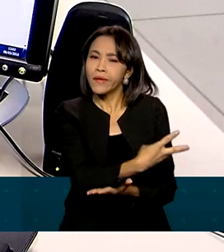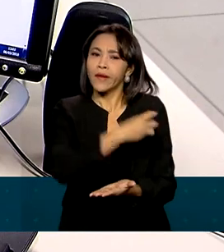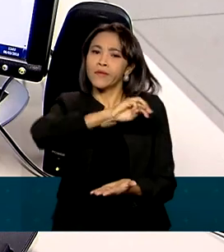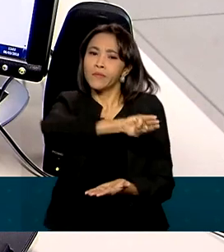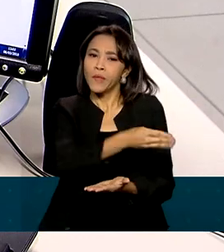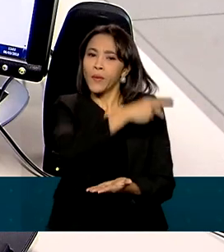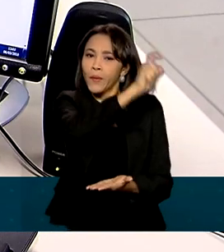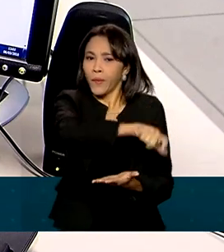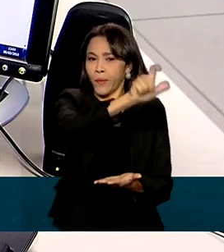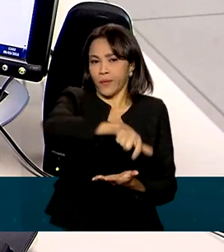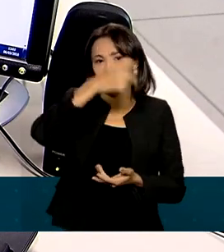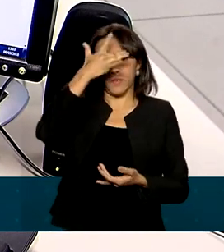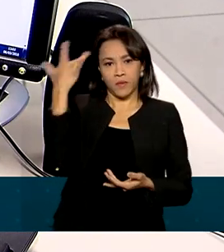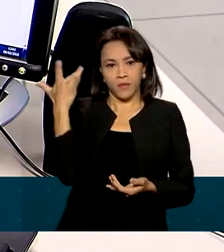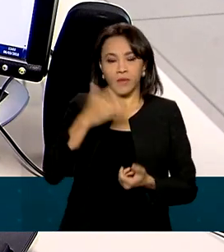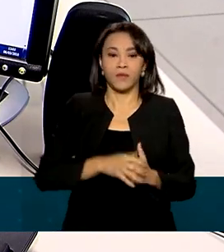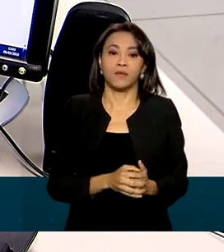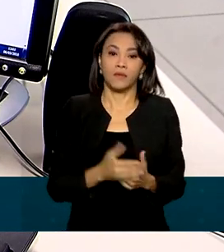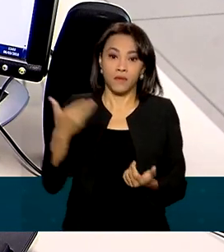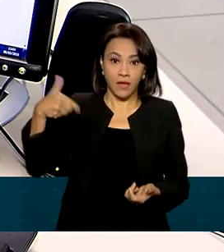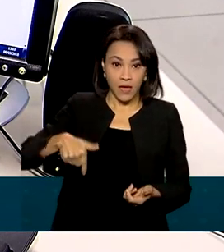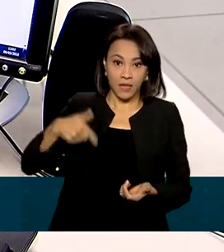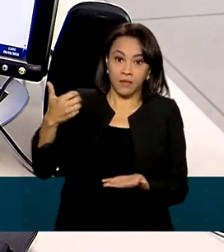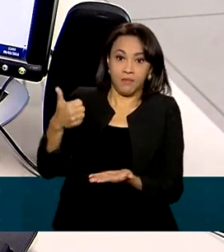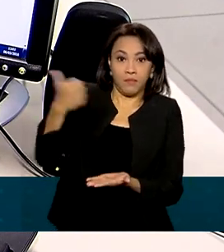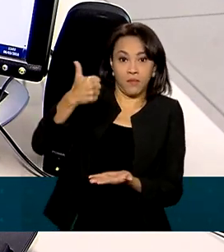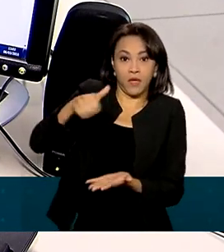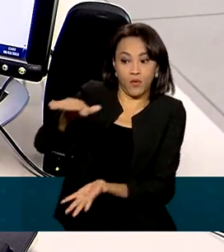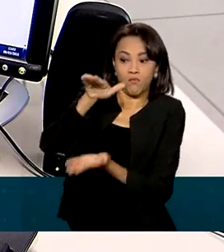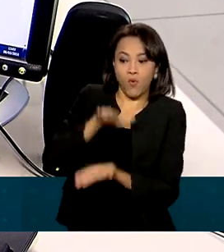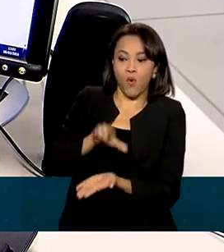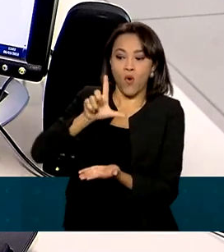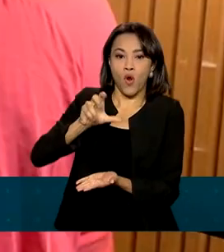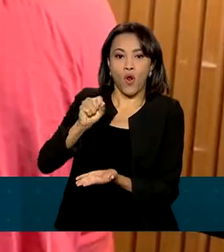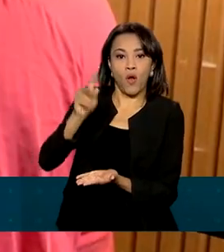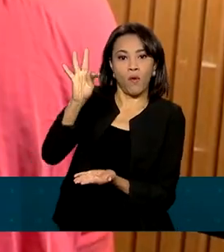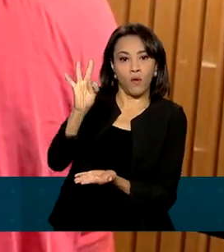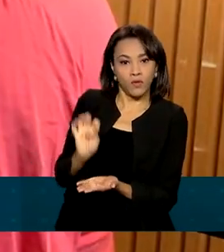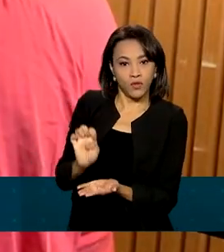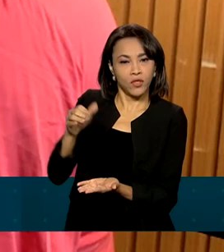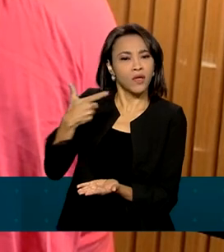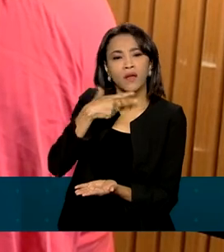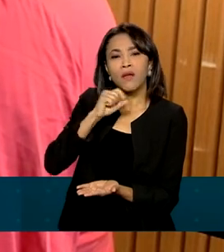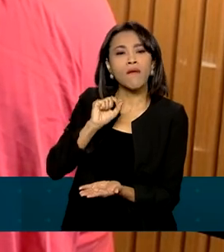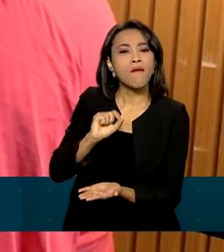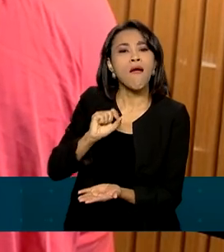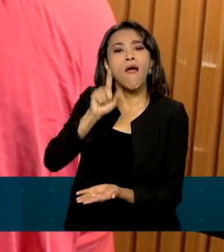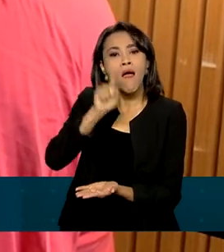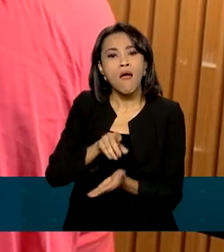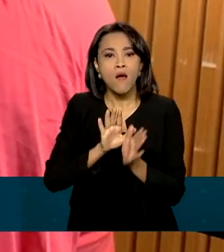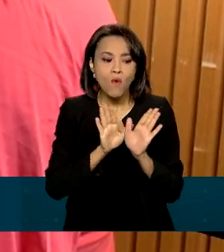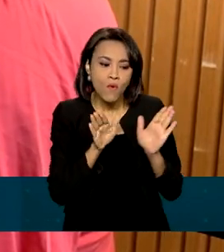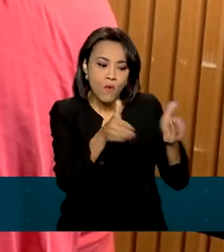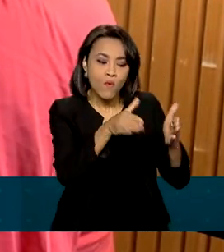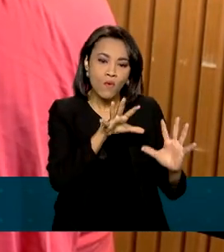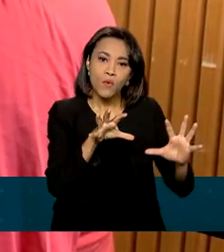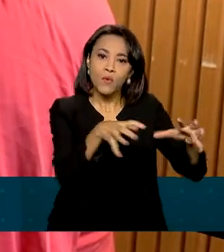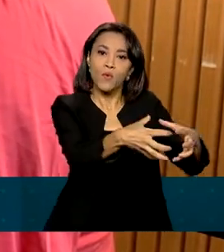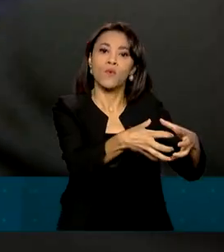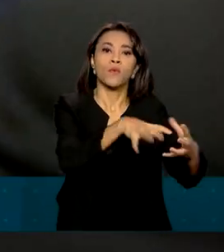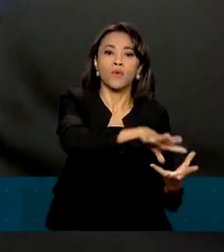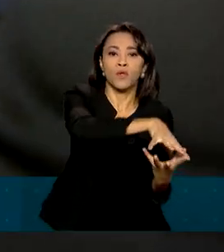de contribuintes. Esse primeiro lote, quem é contemplado por ele, são os grupos prioritários, no caso